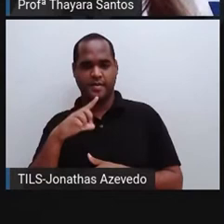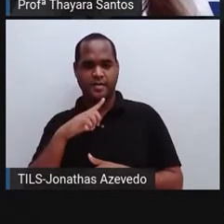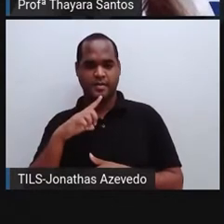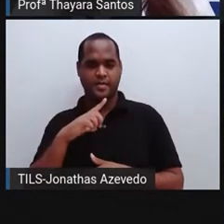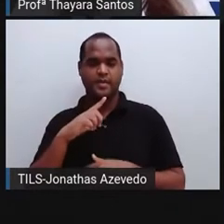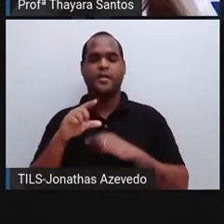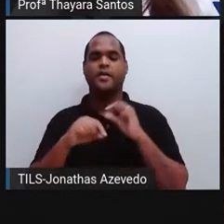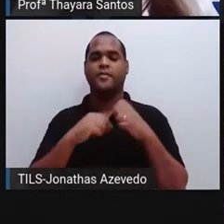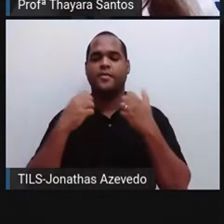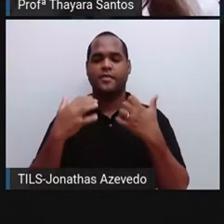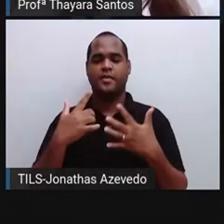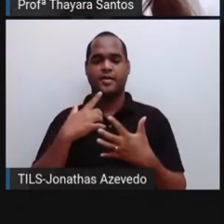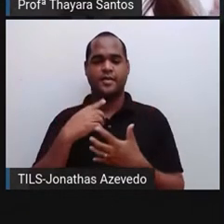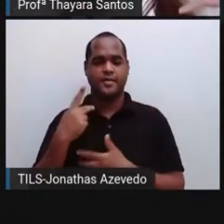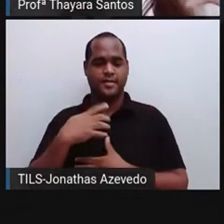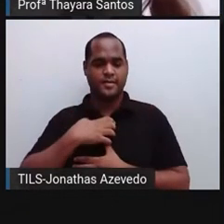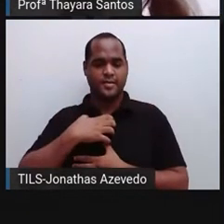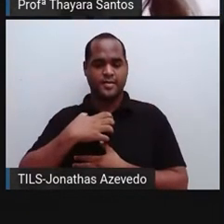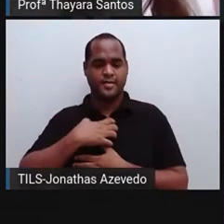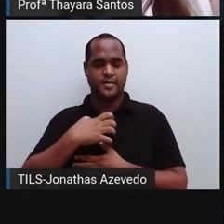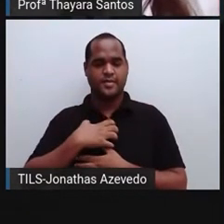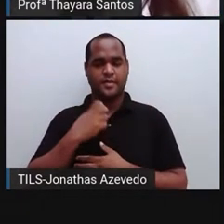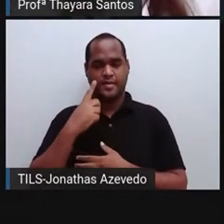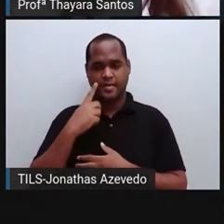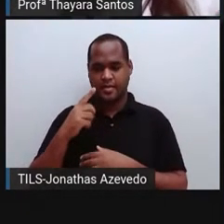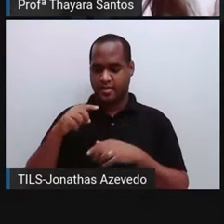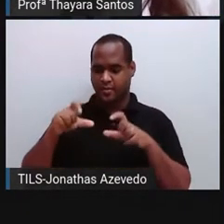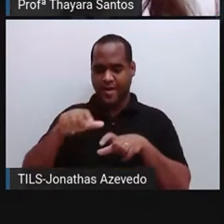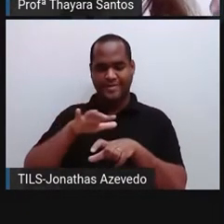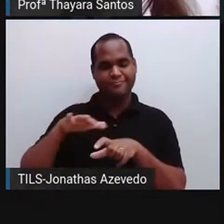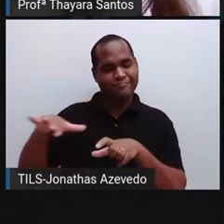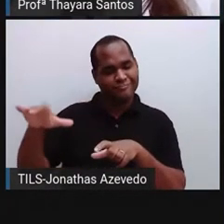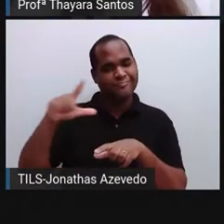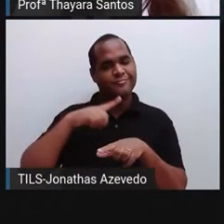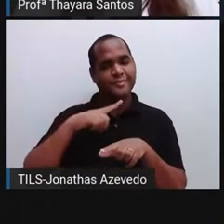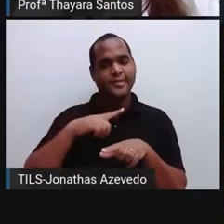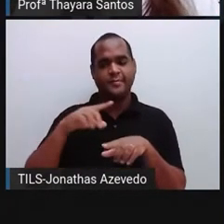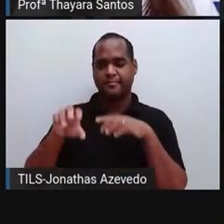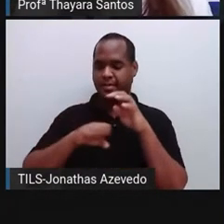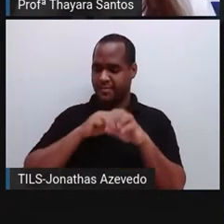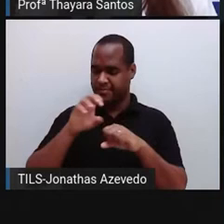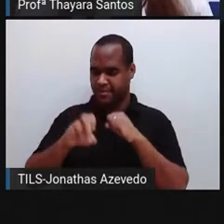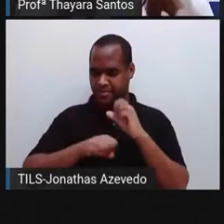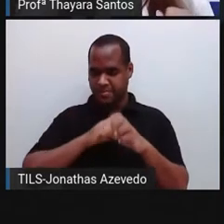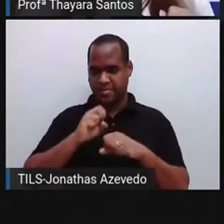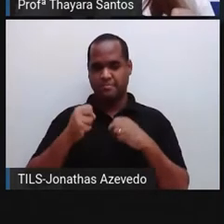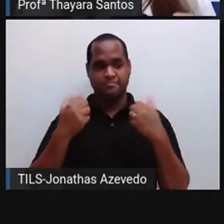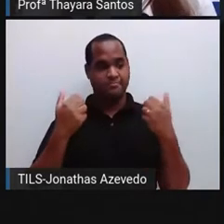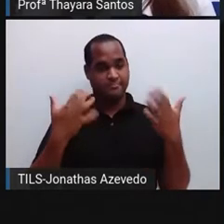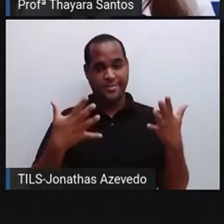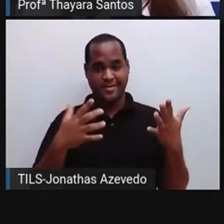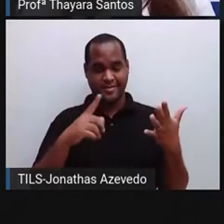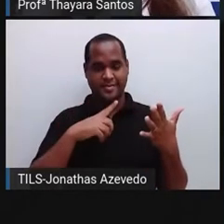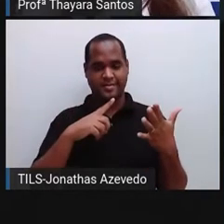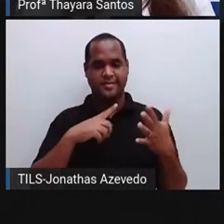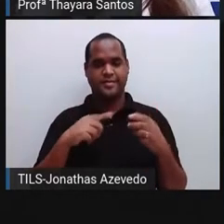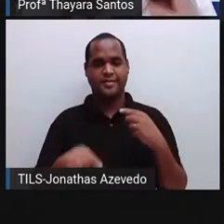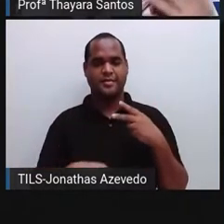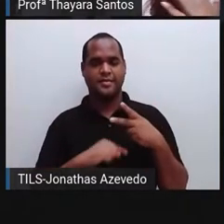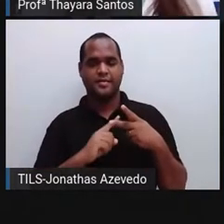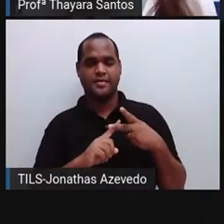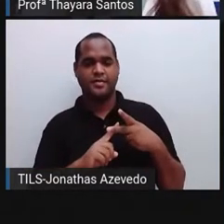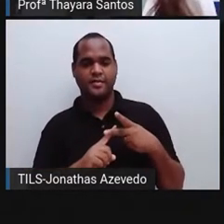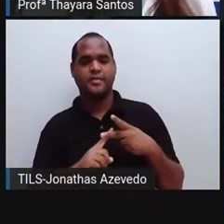são aqueles que vão perceber os estímulos do ambiente mesmo, vão pegar esses sinais externos. A gente tem os